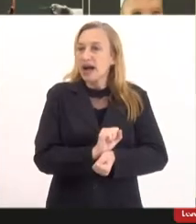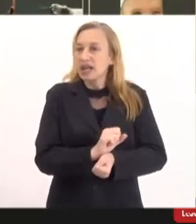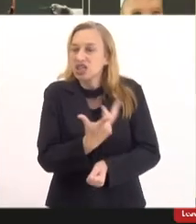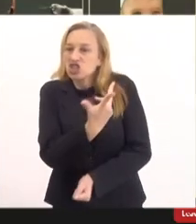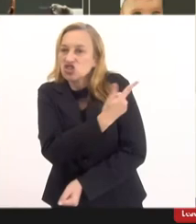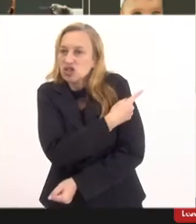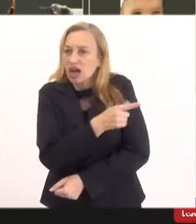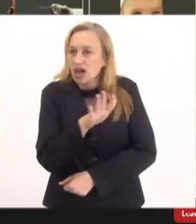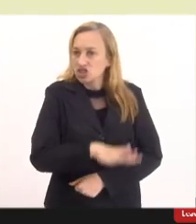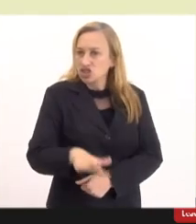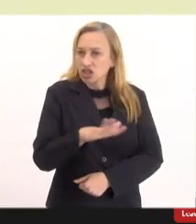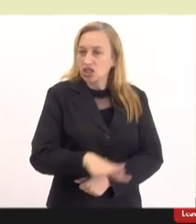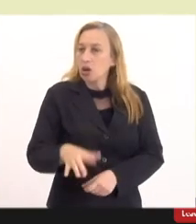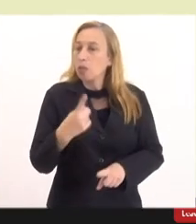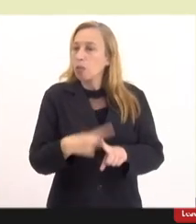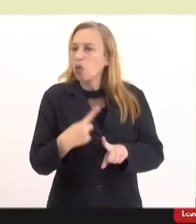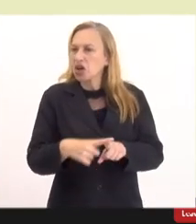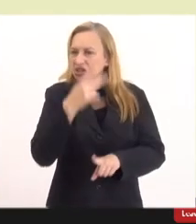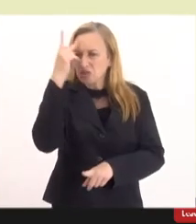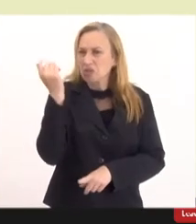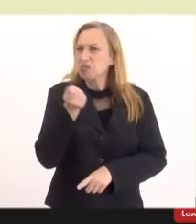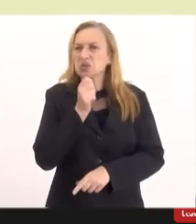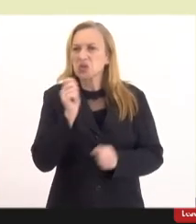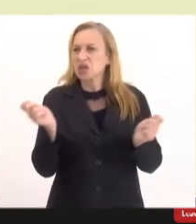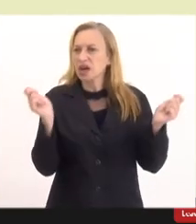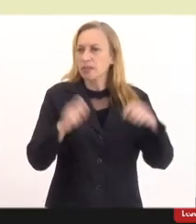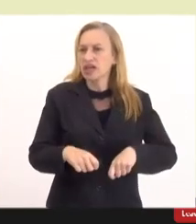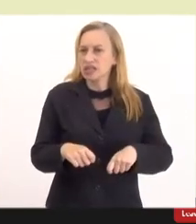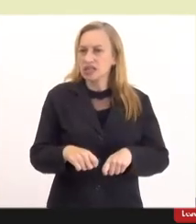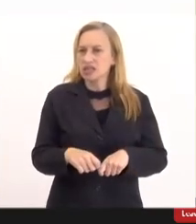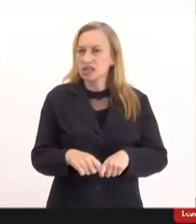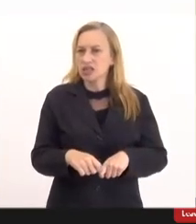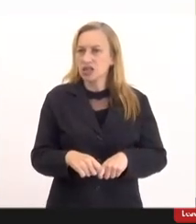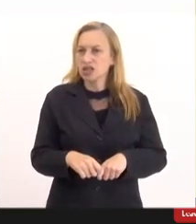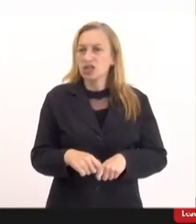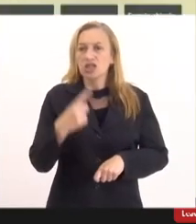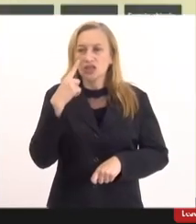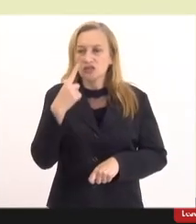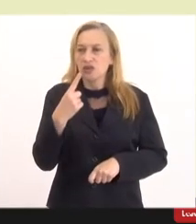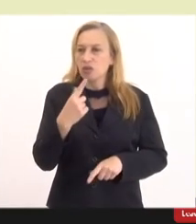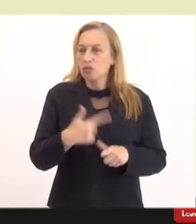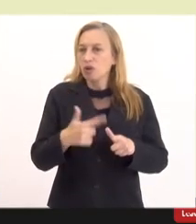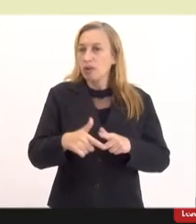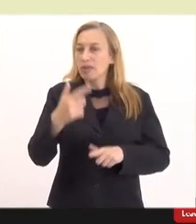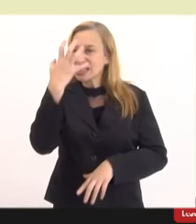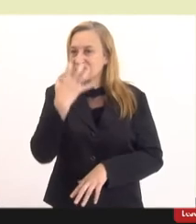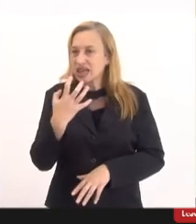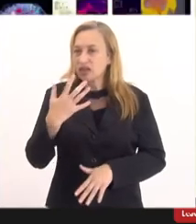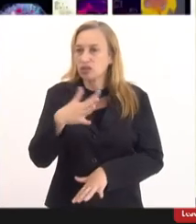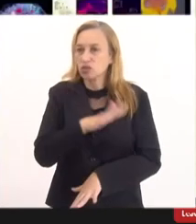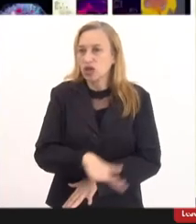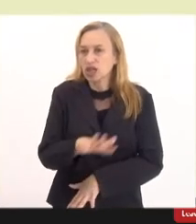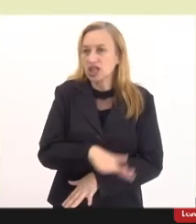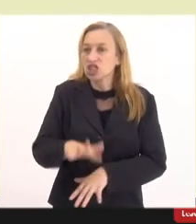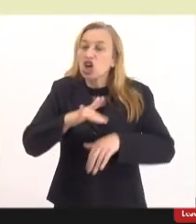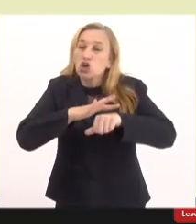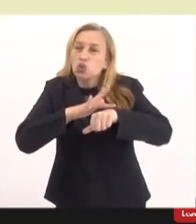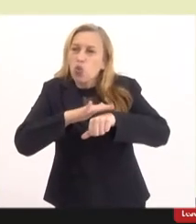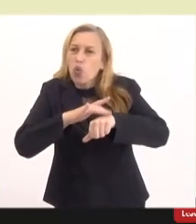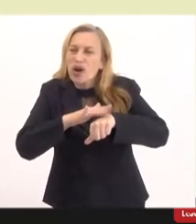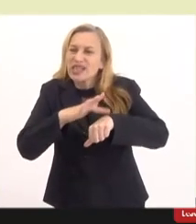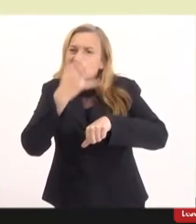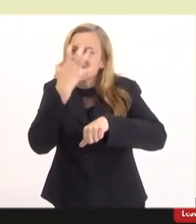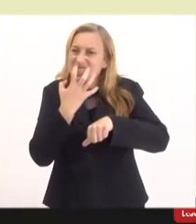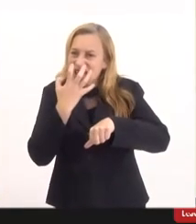as crianças porque ninguém vai ter capacidade de ver uma miocardite numa criança essas doenças aqui doenças neurológicas